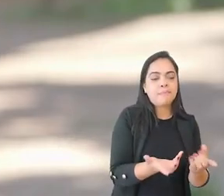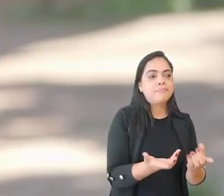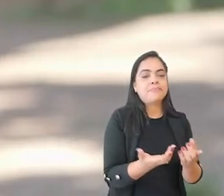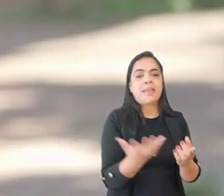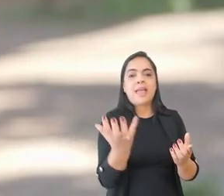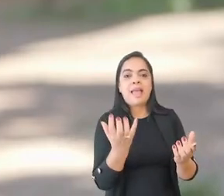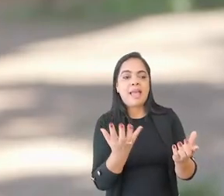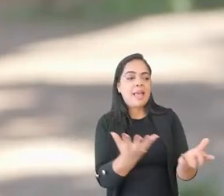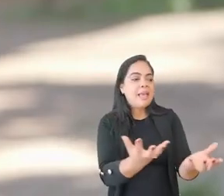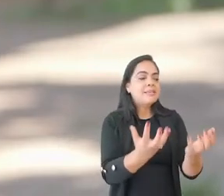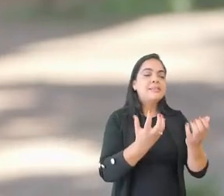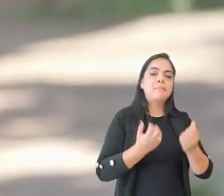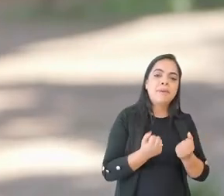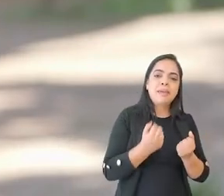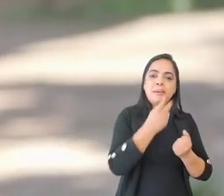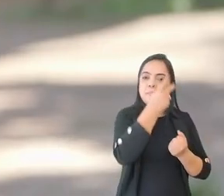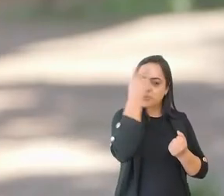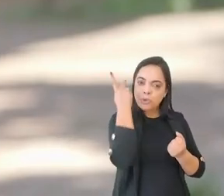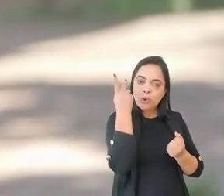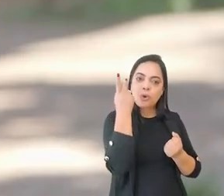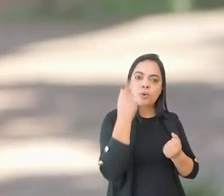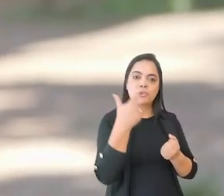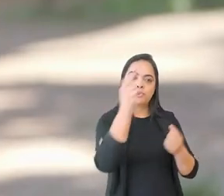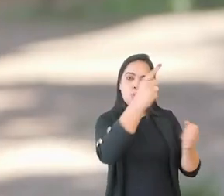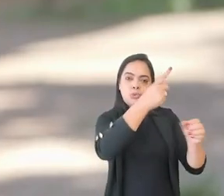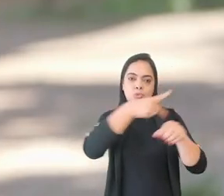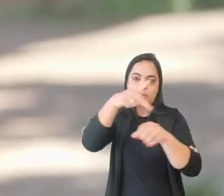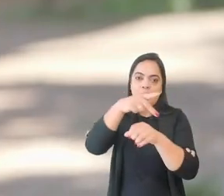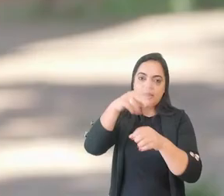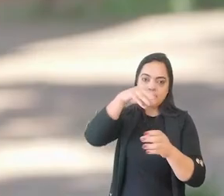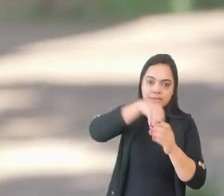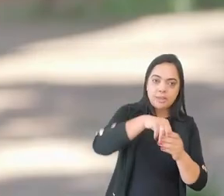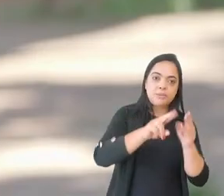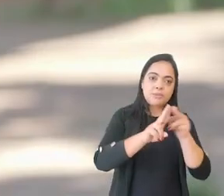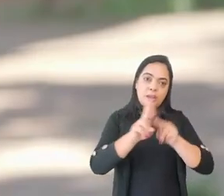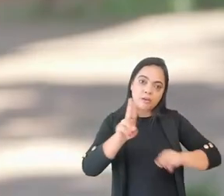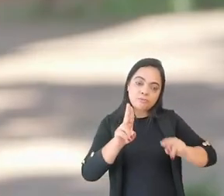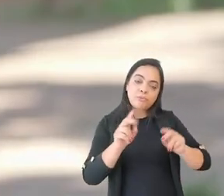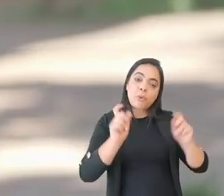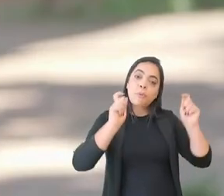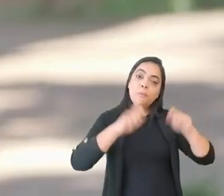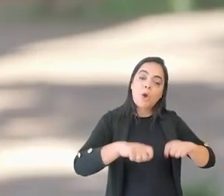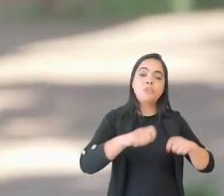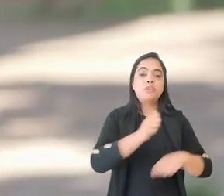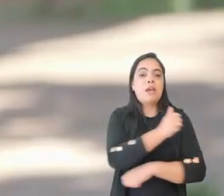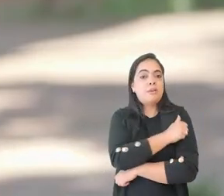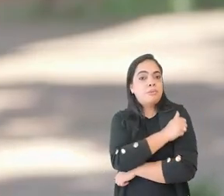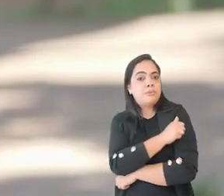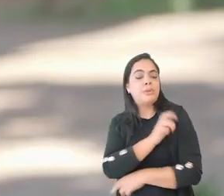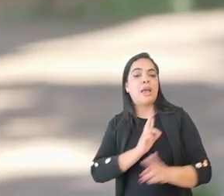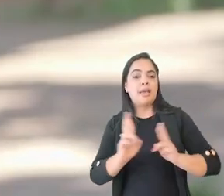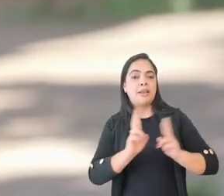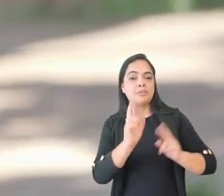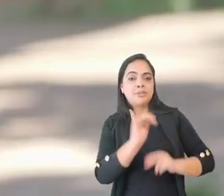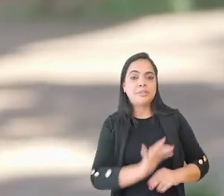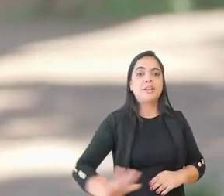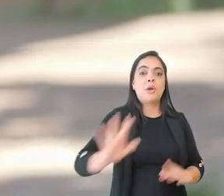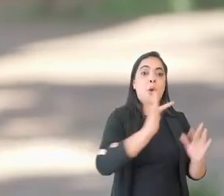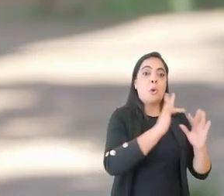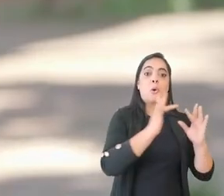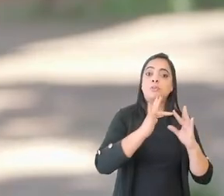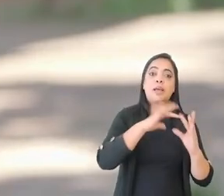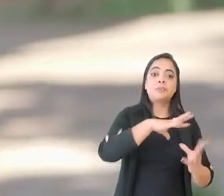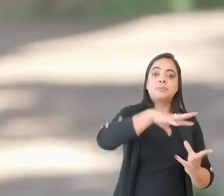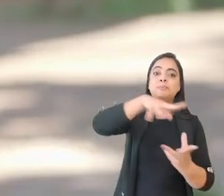intercambistas aqui dentro da UFA vão possibilitar que os alunos de Relações Internacionais tenham contato